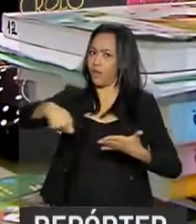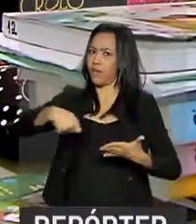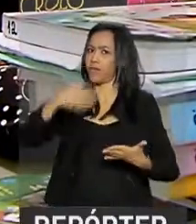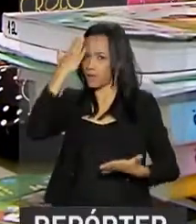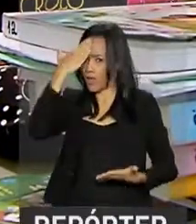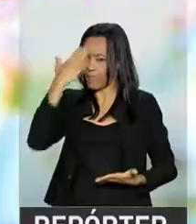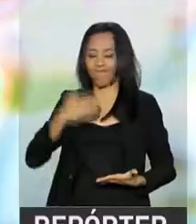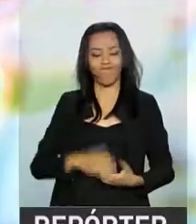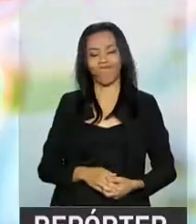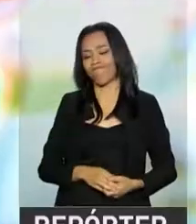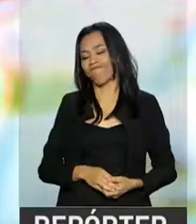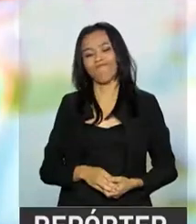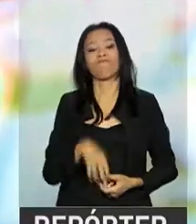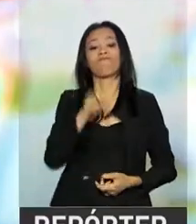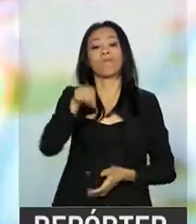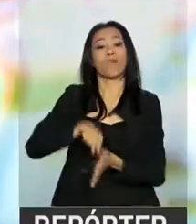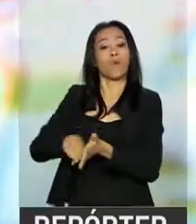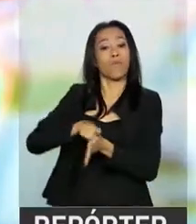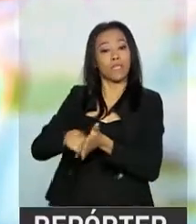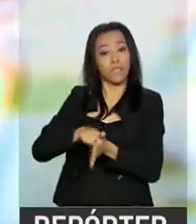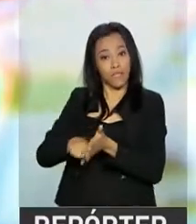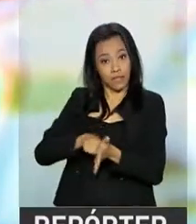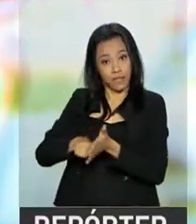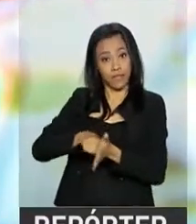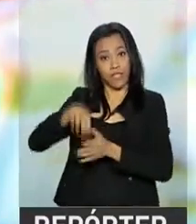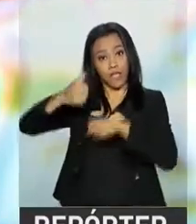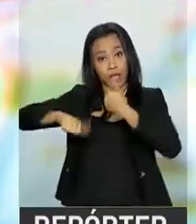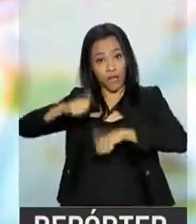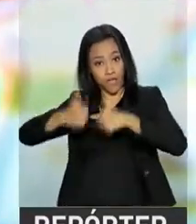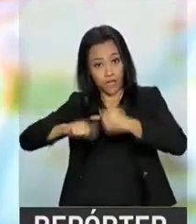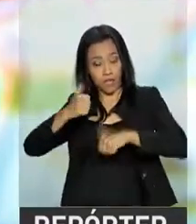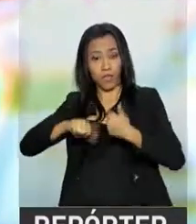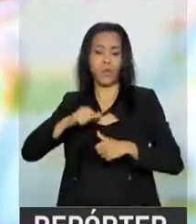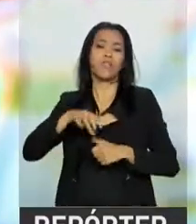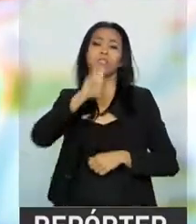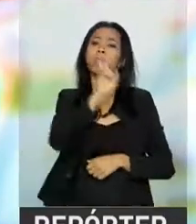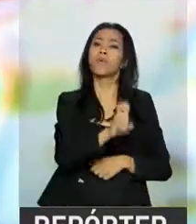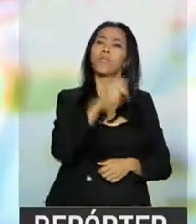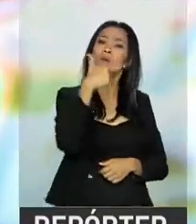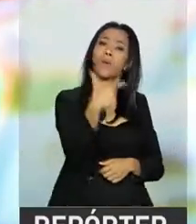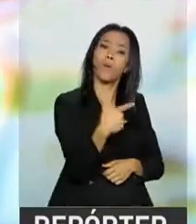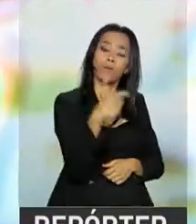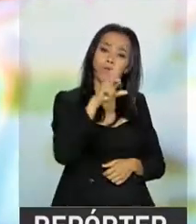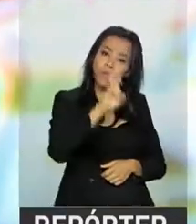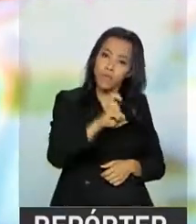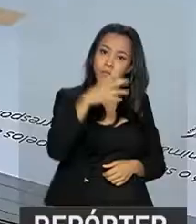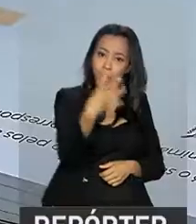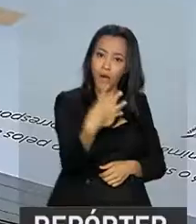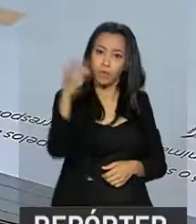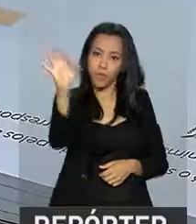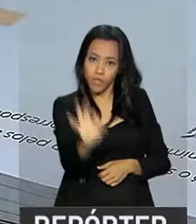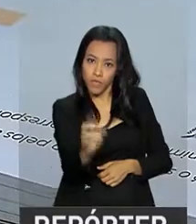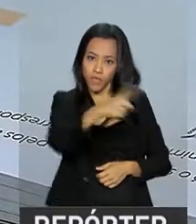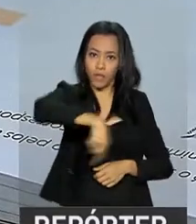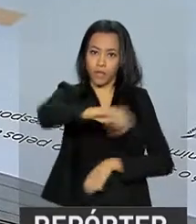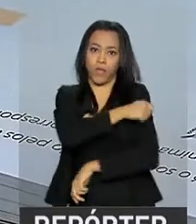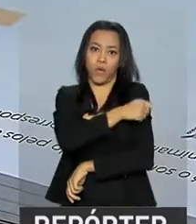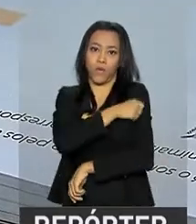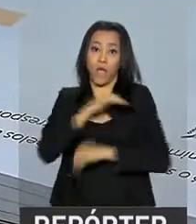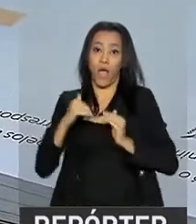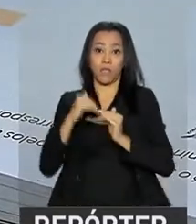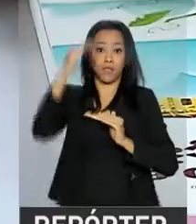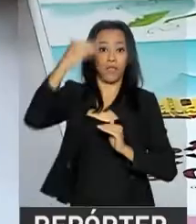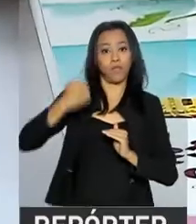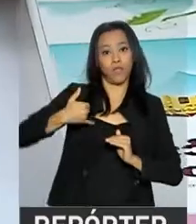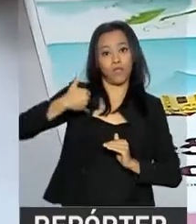Avaliação Nacional de Alfabetização, 54% dos estudantes acima de 8 anos permanecem em